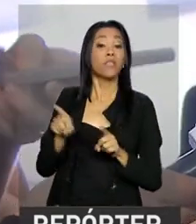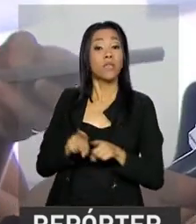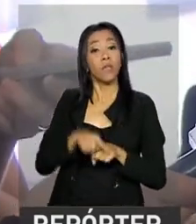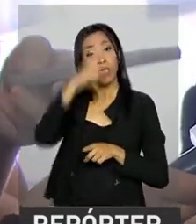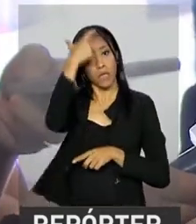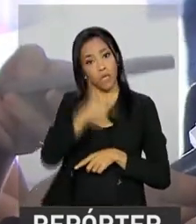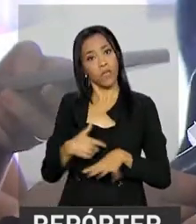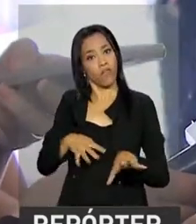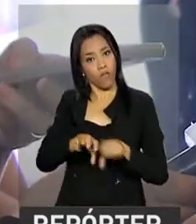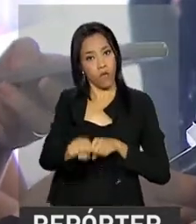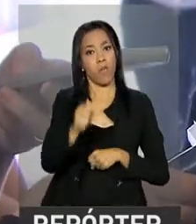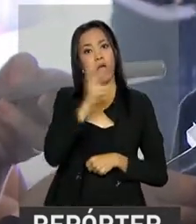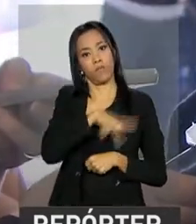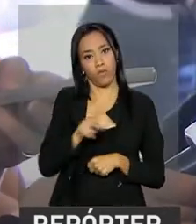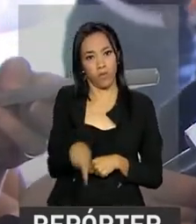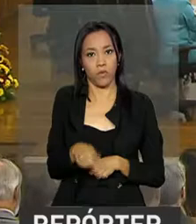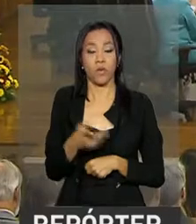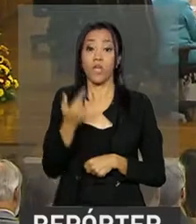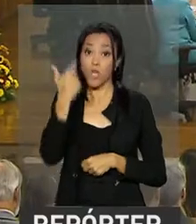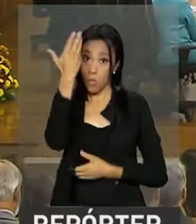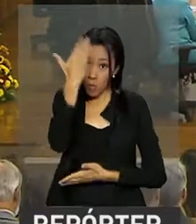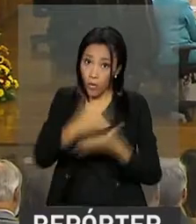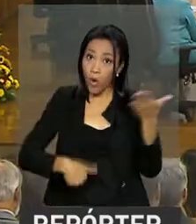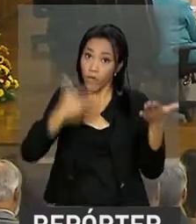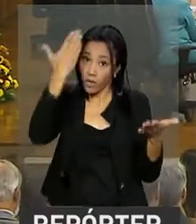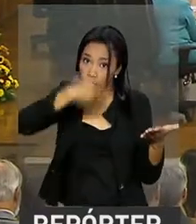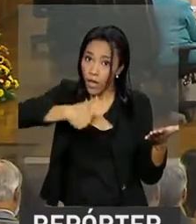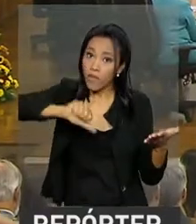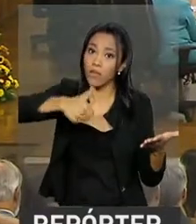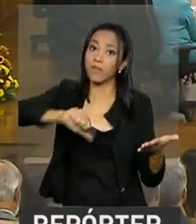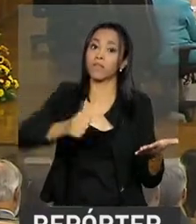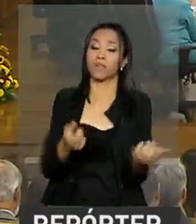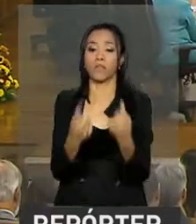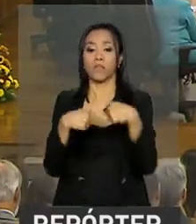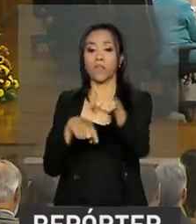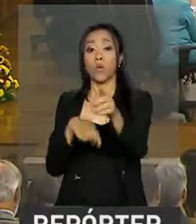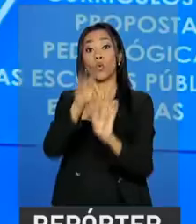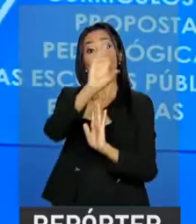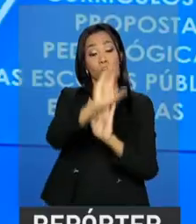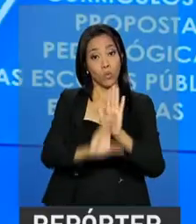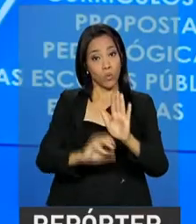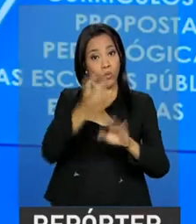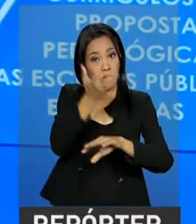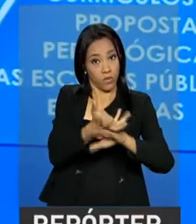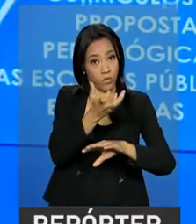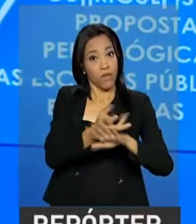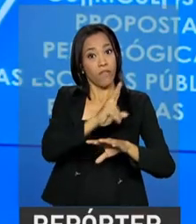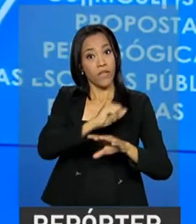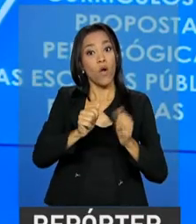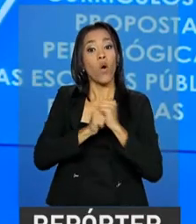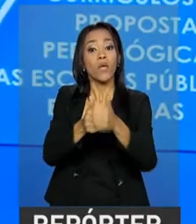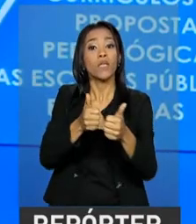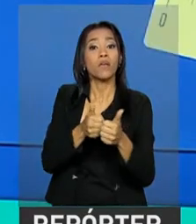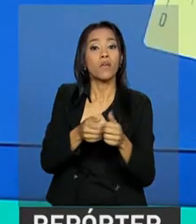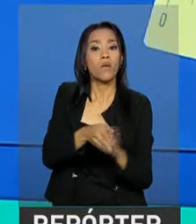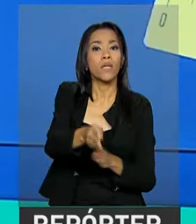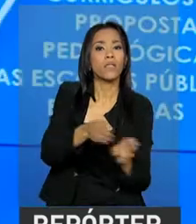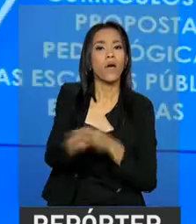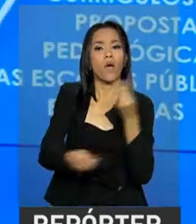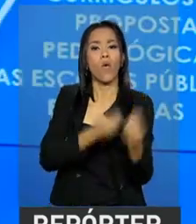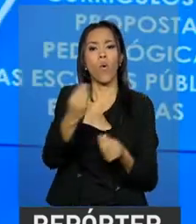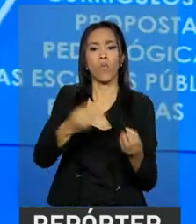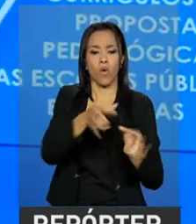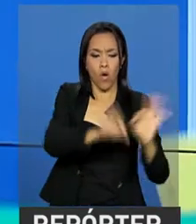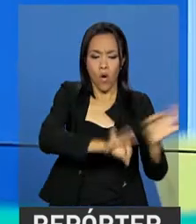ensinar aquilo que é esperado e uma prova que avalia. O documento vai servir também como norte para a produção de material didático e